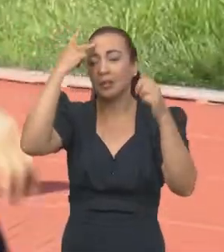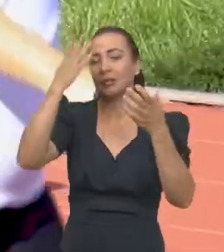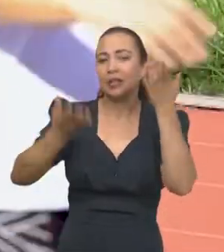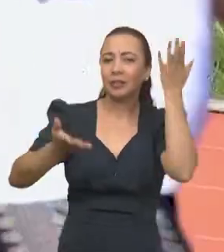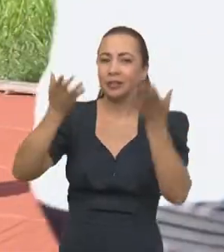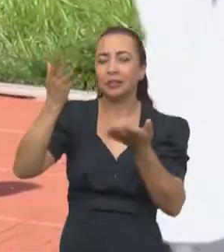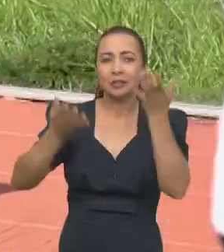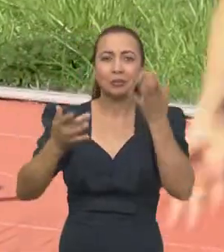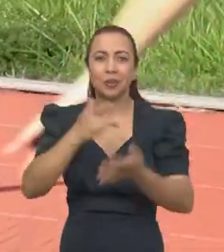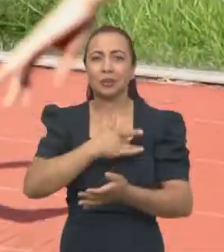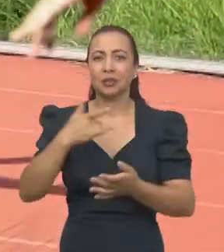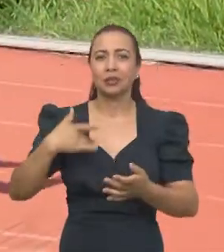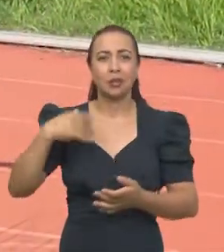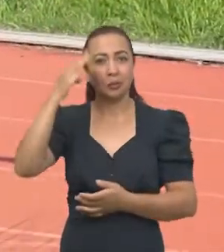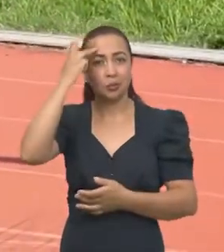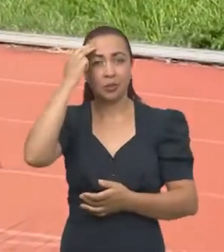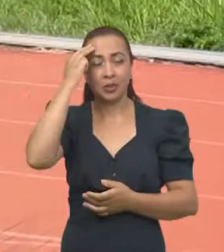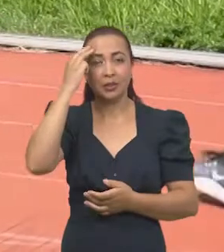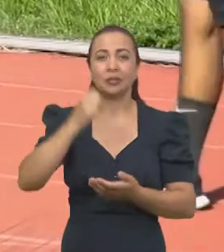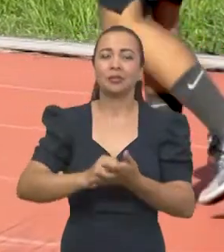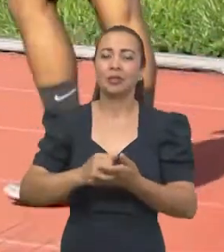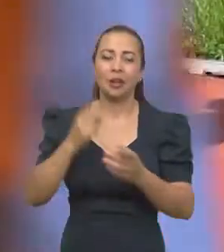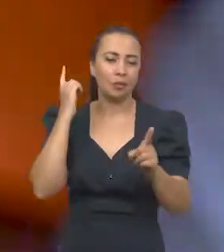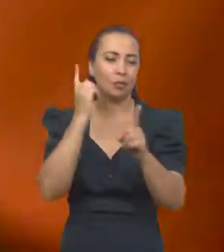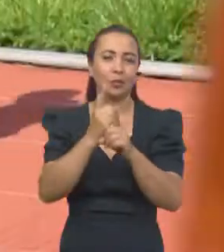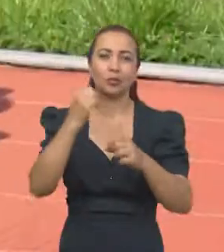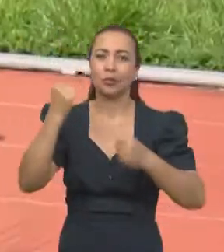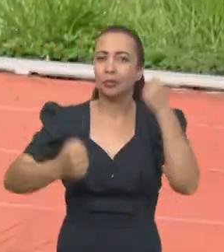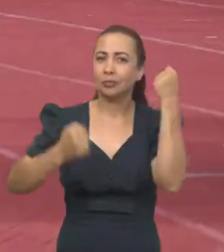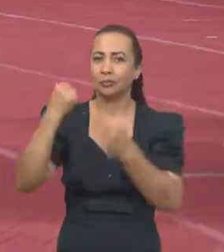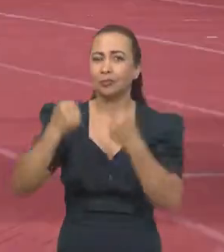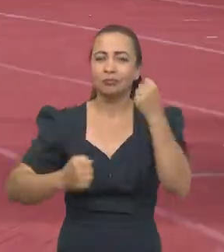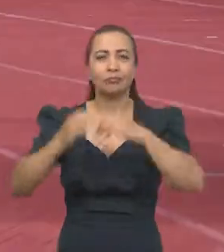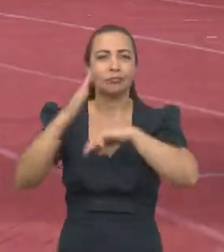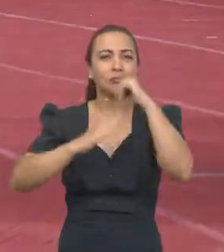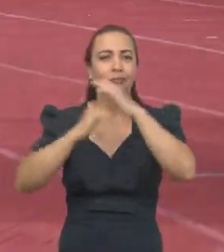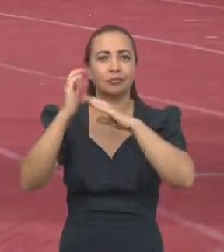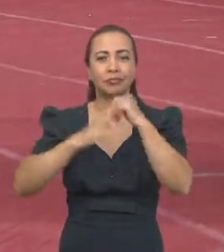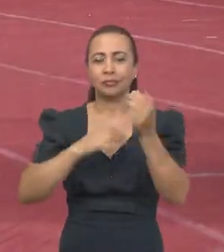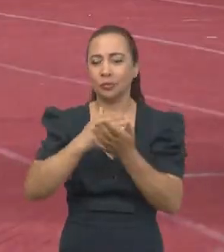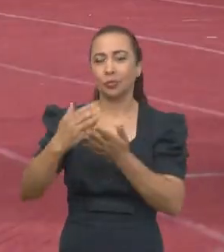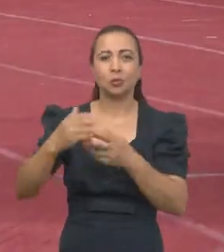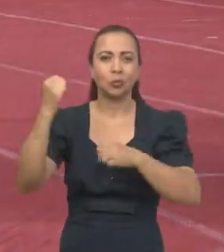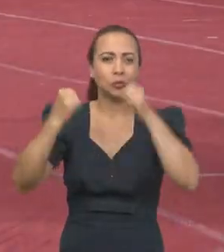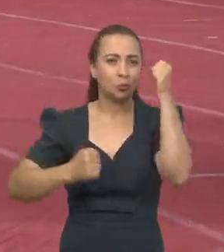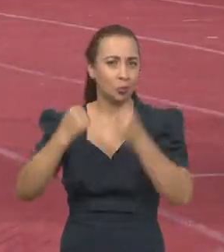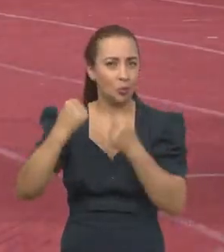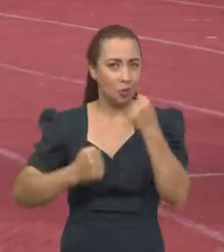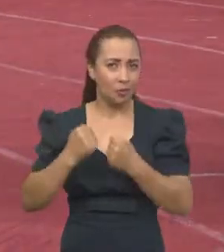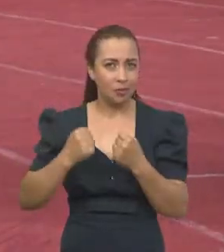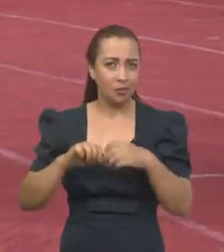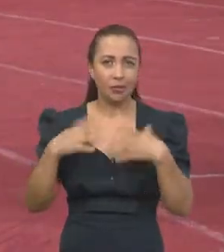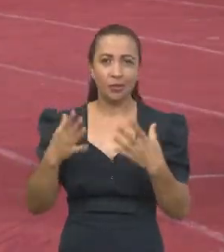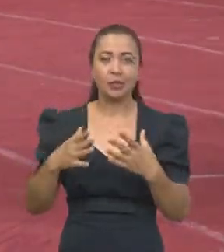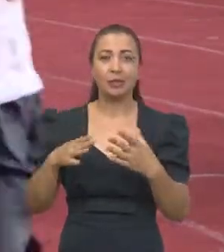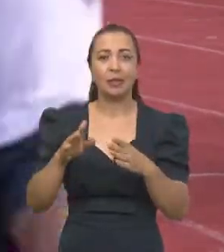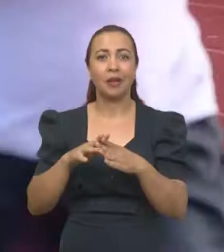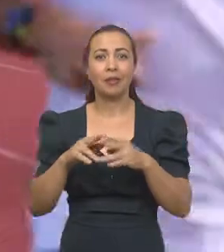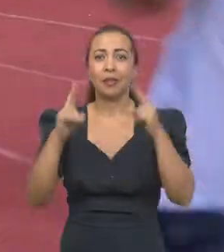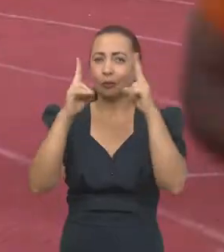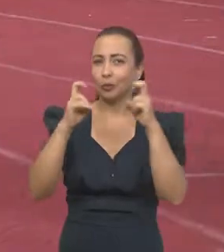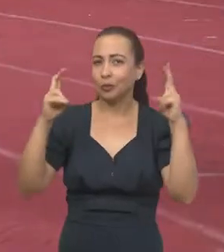para poder equilibrar um pouco com a saúde mental. Aí eu encontrei na corrida essa prática e comecei a correr lá. Na época eu morava em